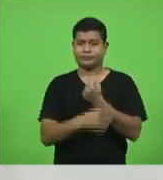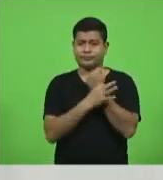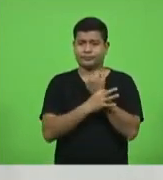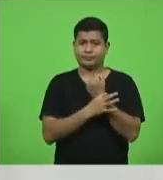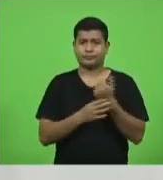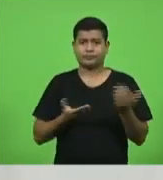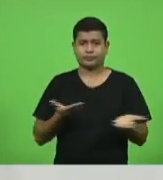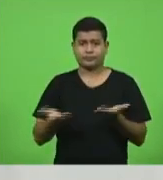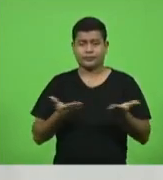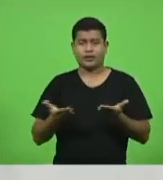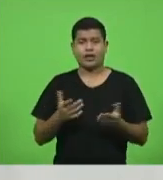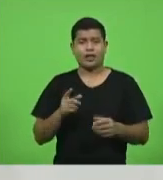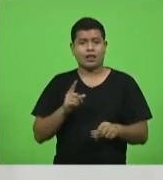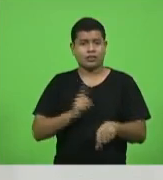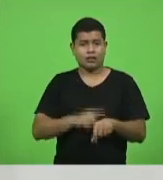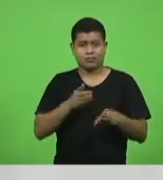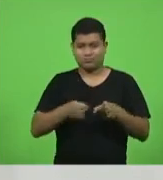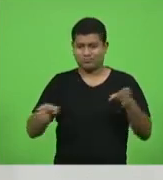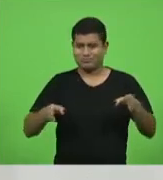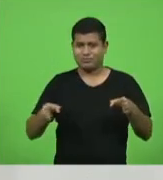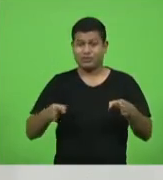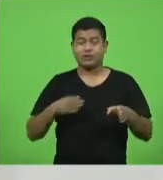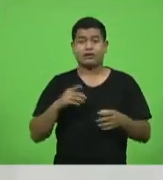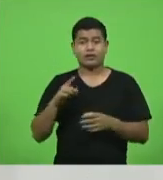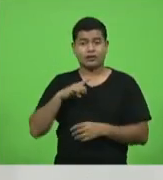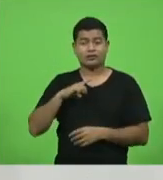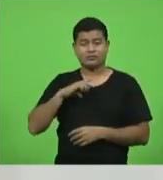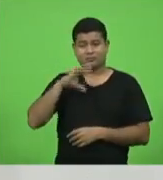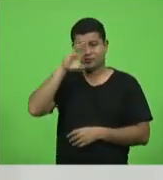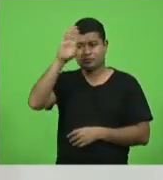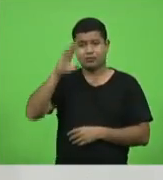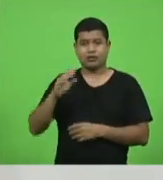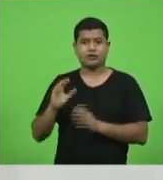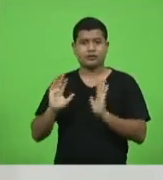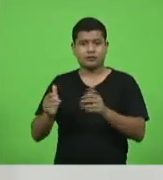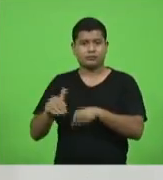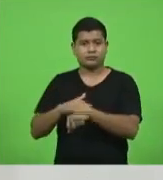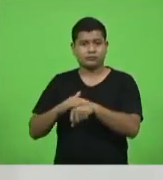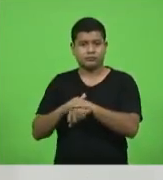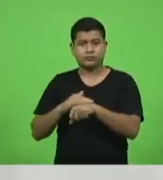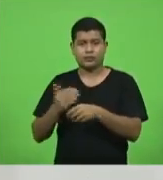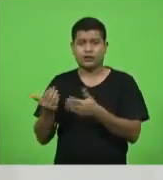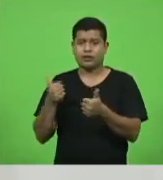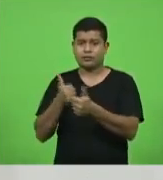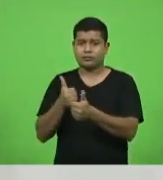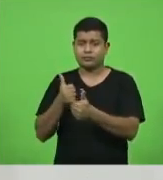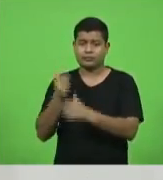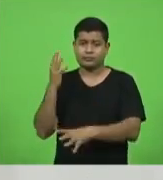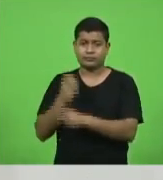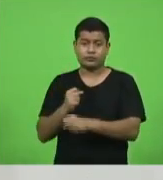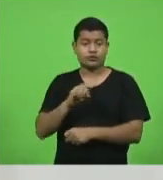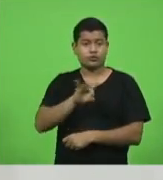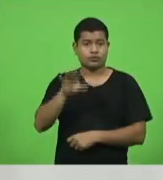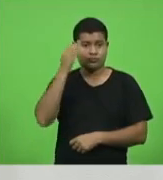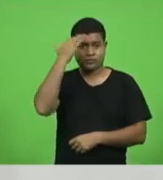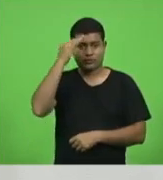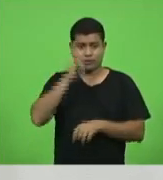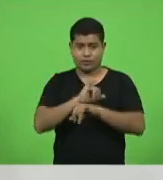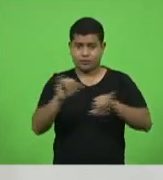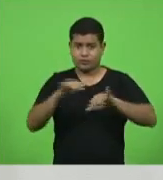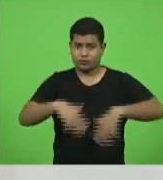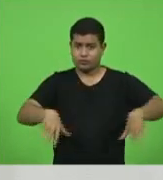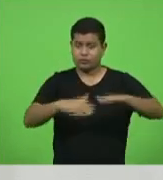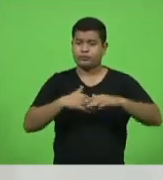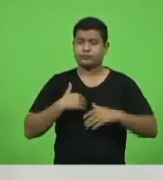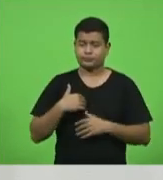que ele está, inclusive, tratando com o Tribunal de Contas. Então, só para que os deputados também tenham ciência disso e a gente possa tratar.